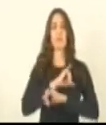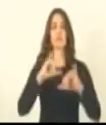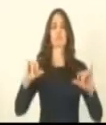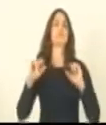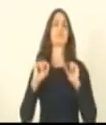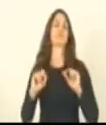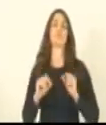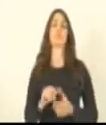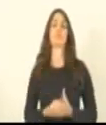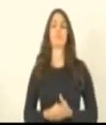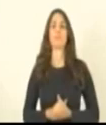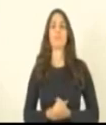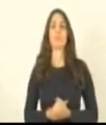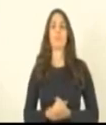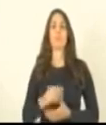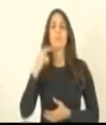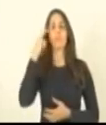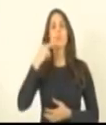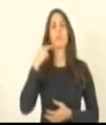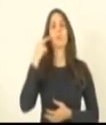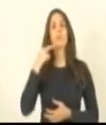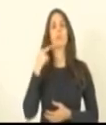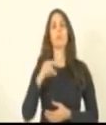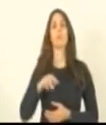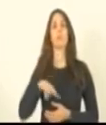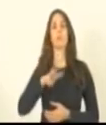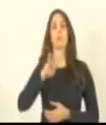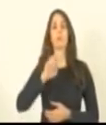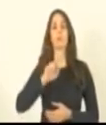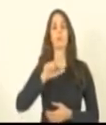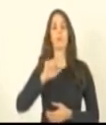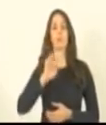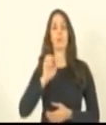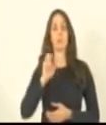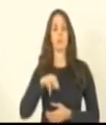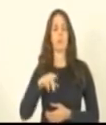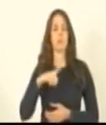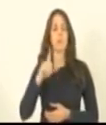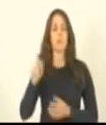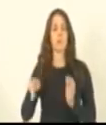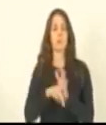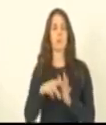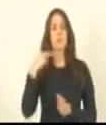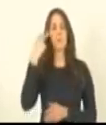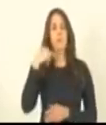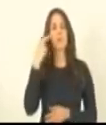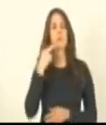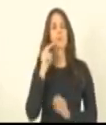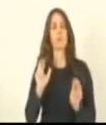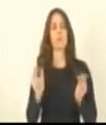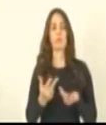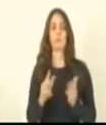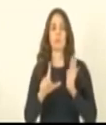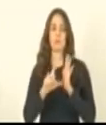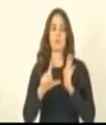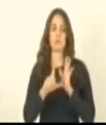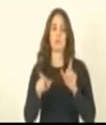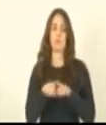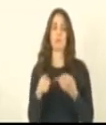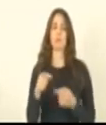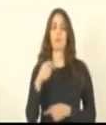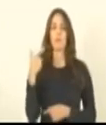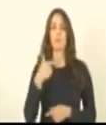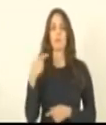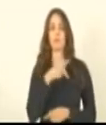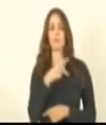do vereador Hélito Vicentini, nosso presidente da Câmara Municipal de Linhares, o vereador Juninho Buguiu, nosso vice-presidente, o nosso vereador